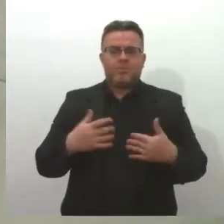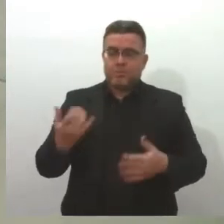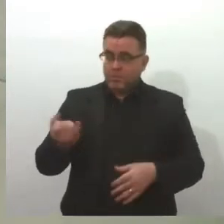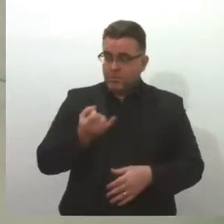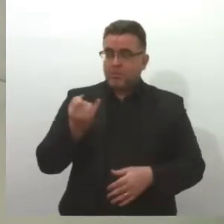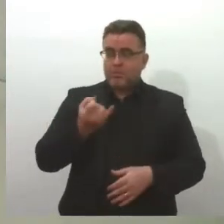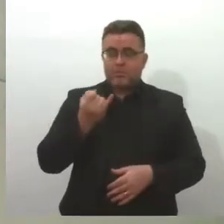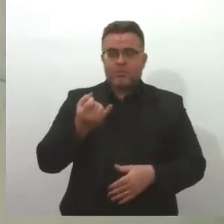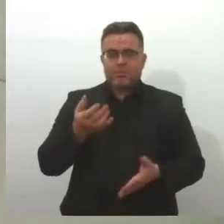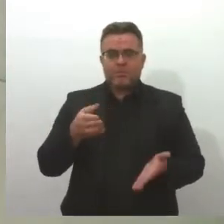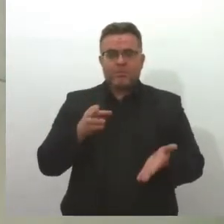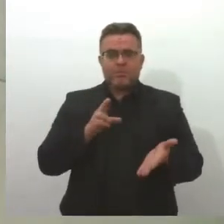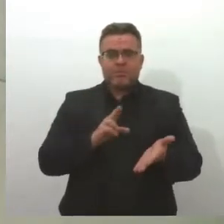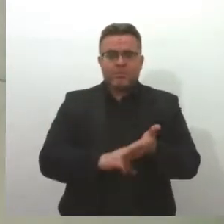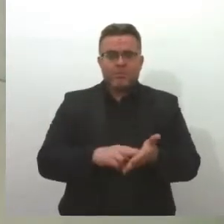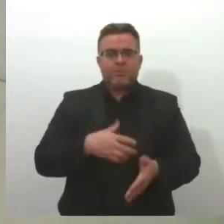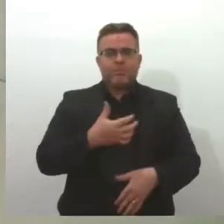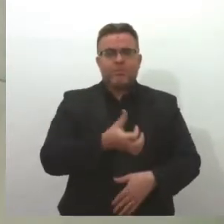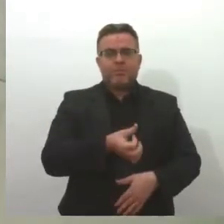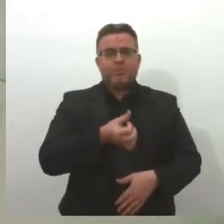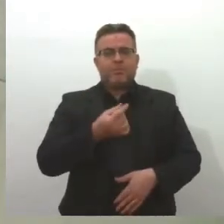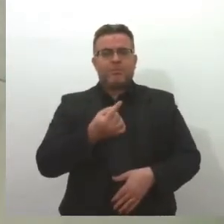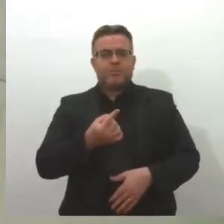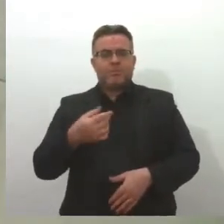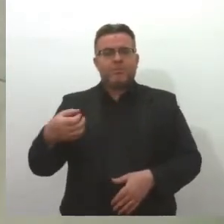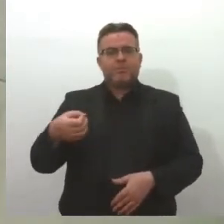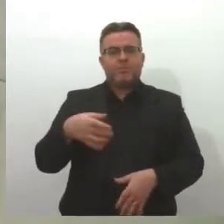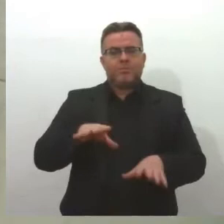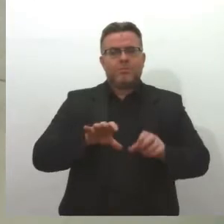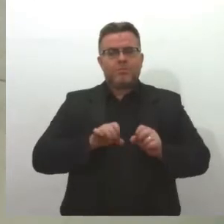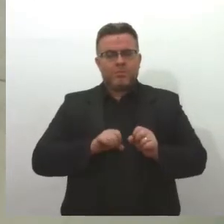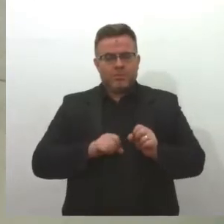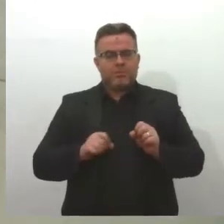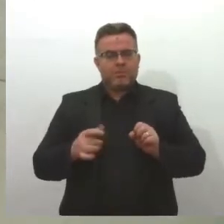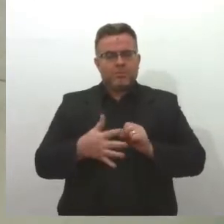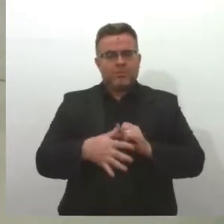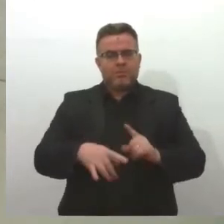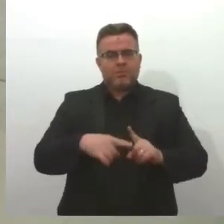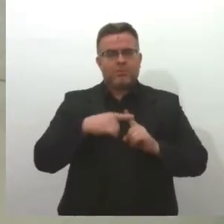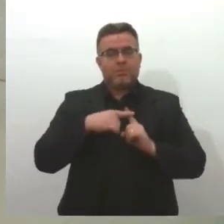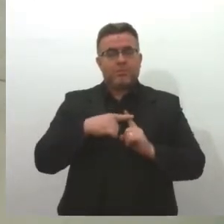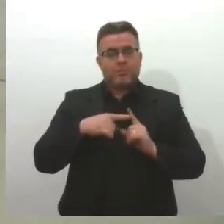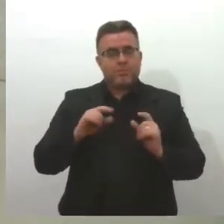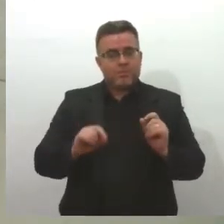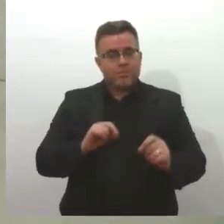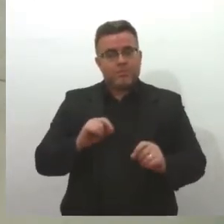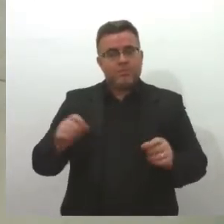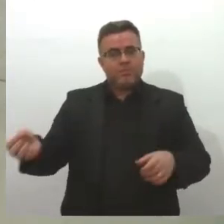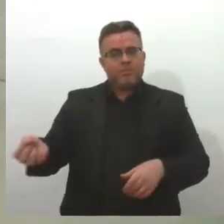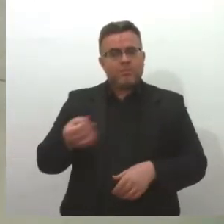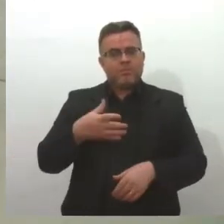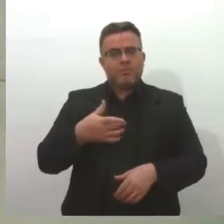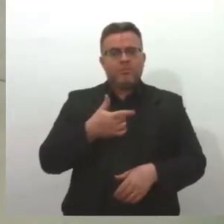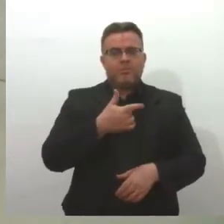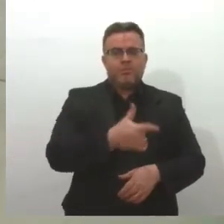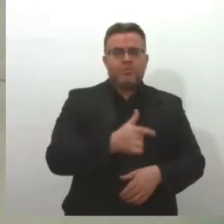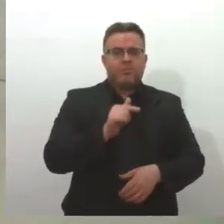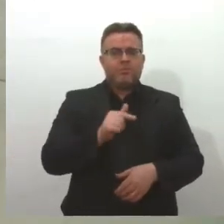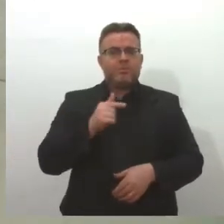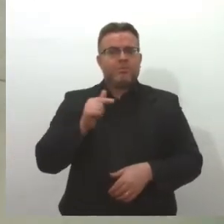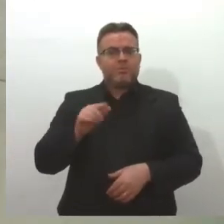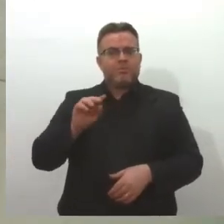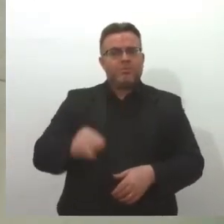hein, foram confirmados 61 novos casos da doença. Com essa atualização, chega a 277